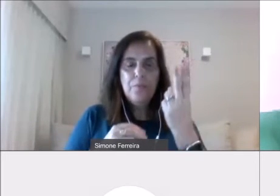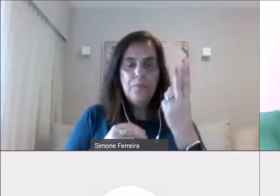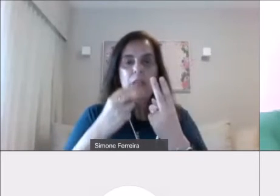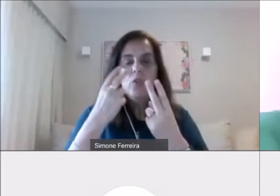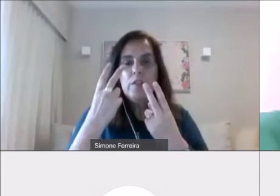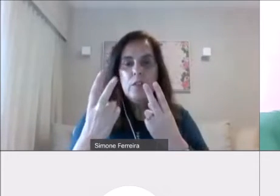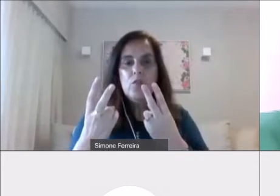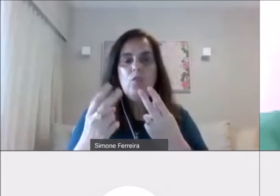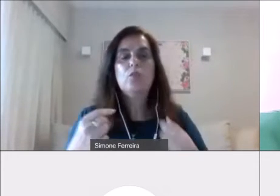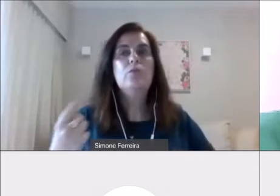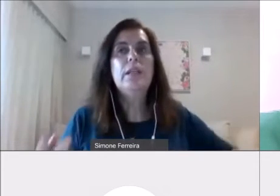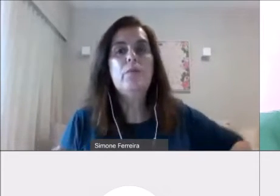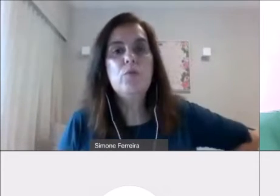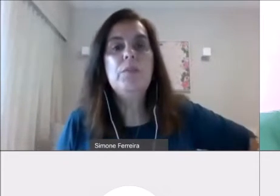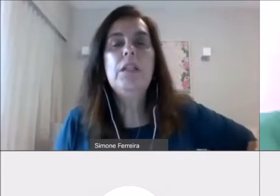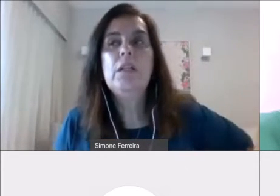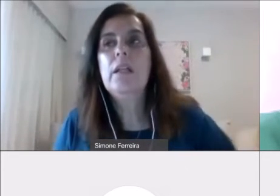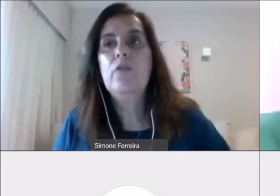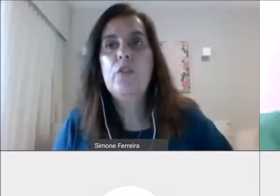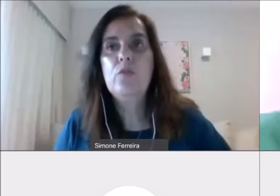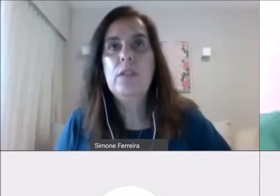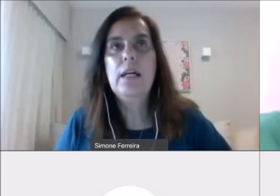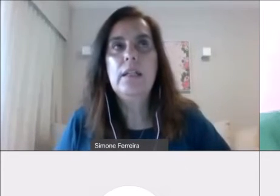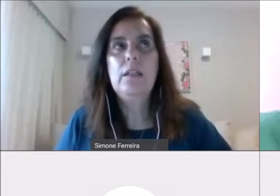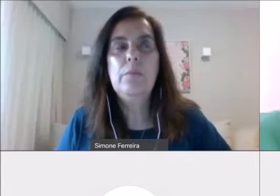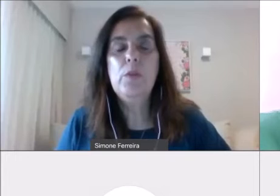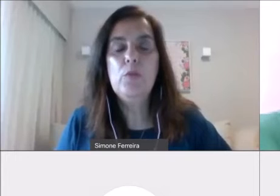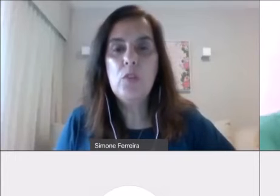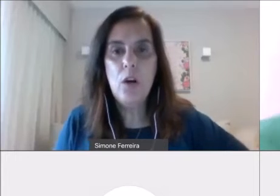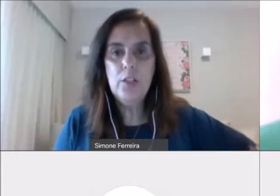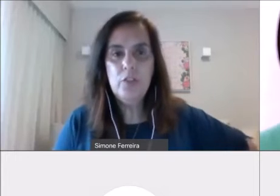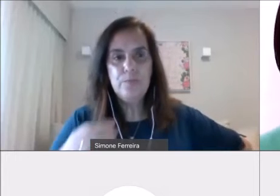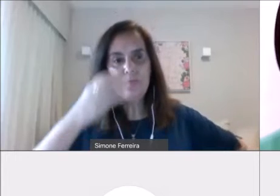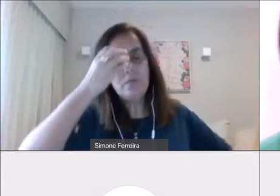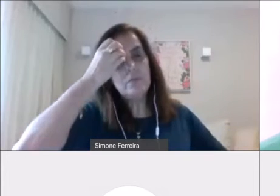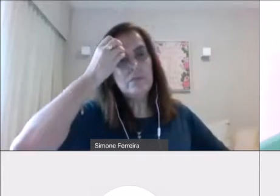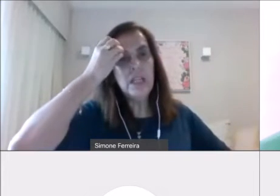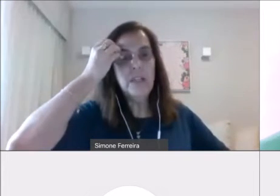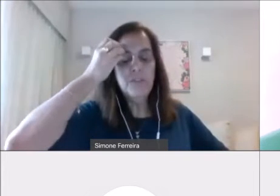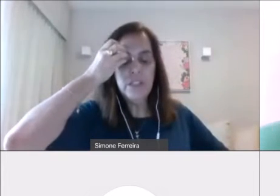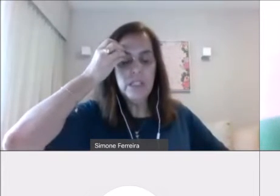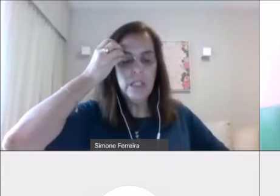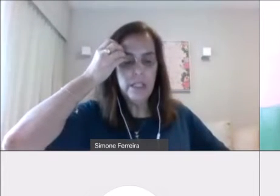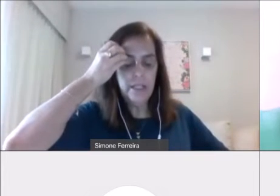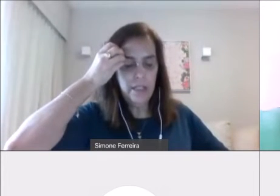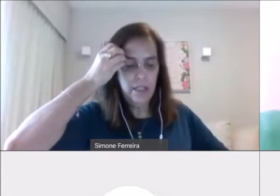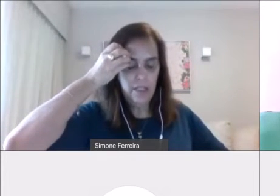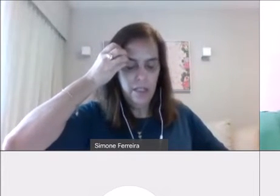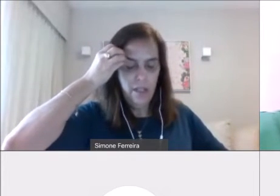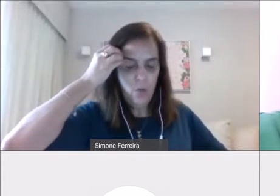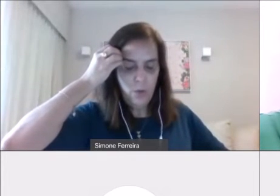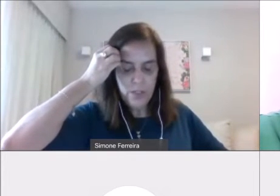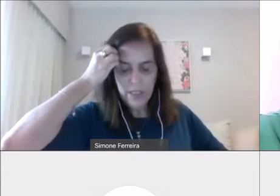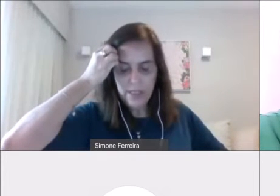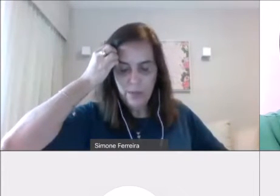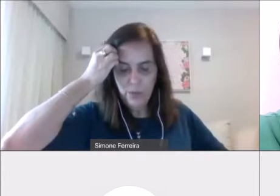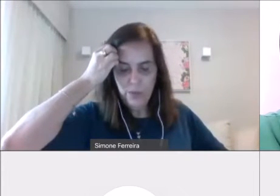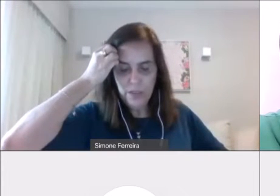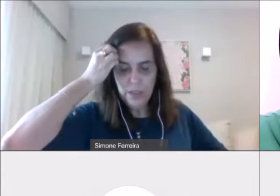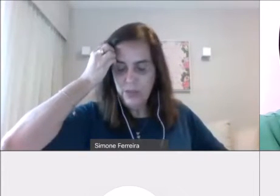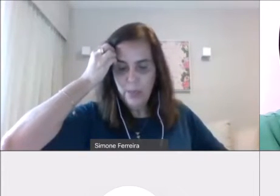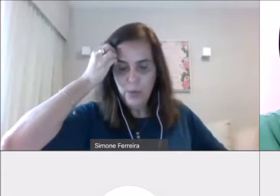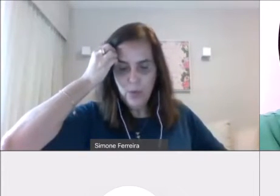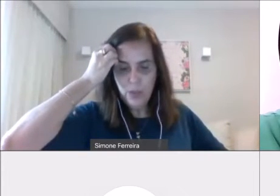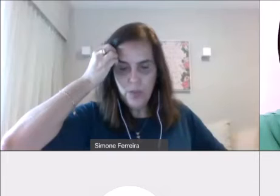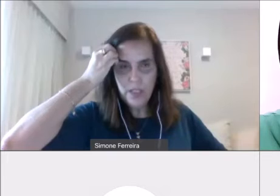anos em um local e dois anos em outro. Eu me lembro de uma menina que ela foi estudar em Viewt College, ela foi fazer, era alguma coisa